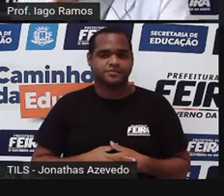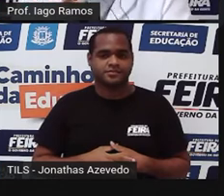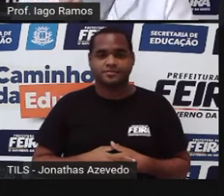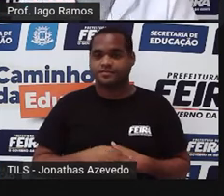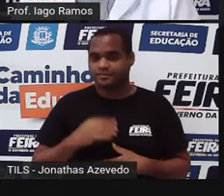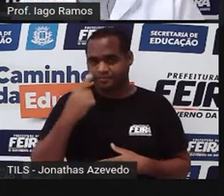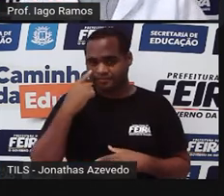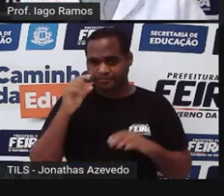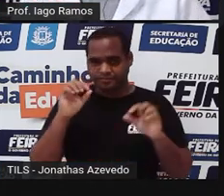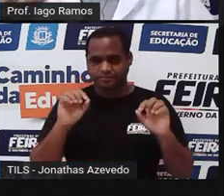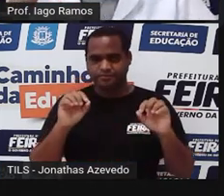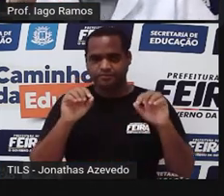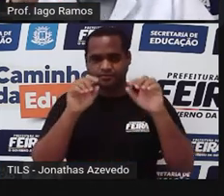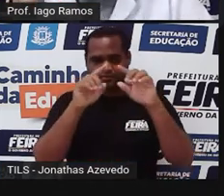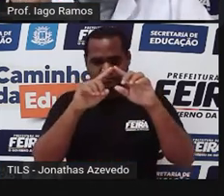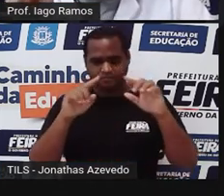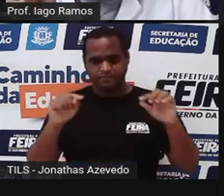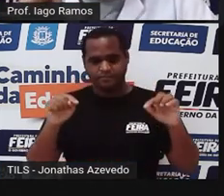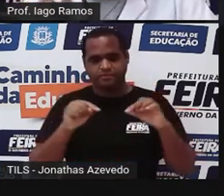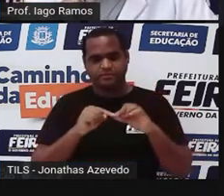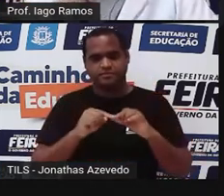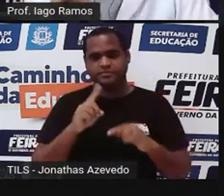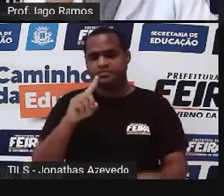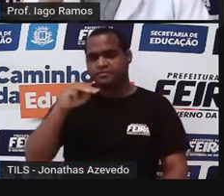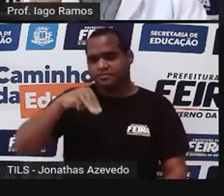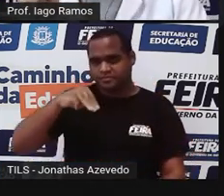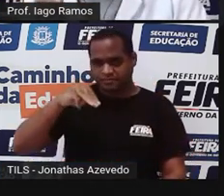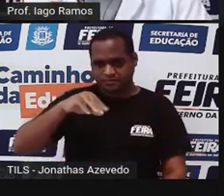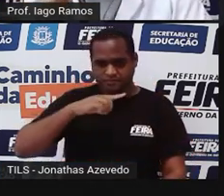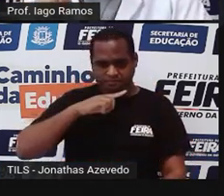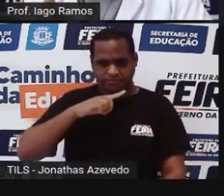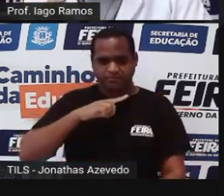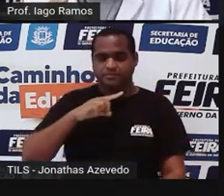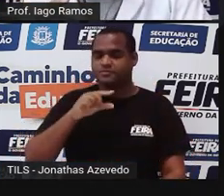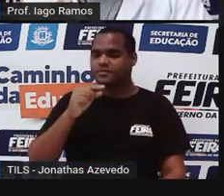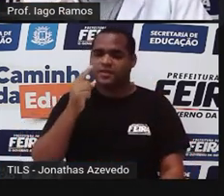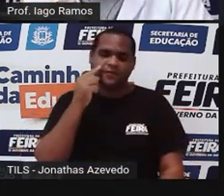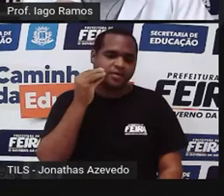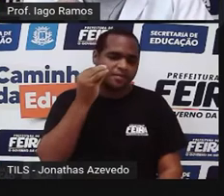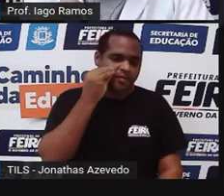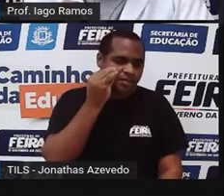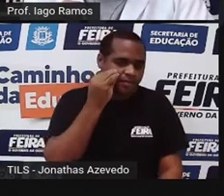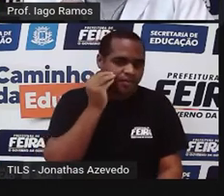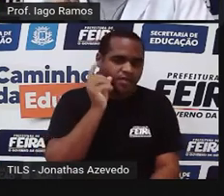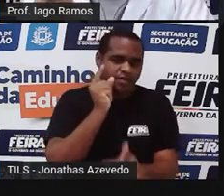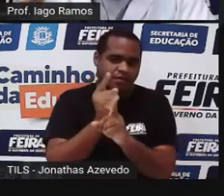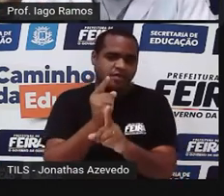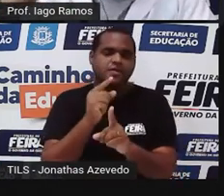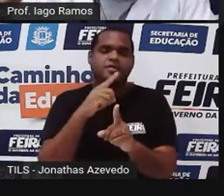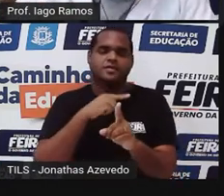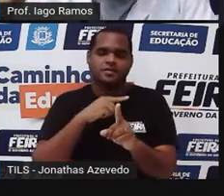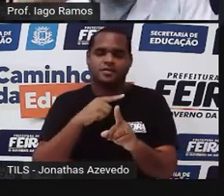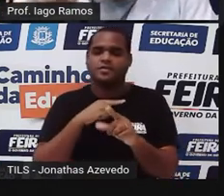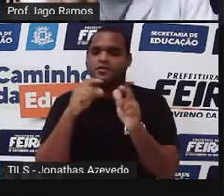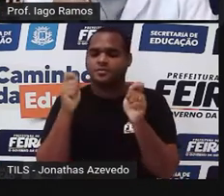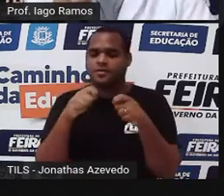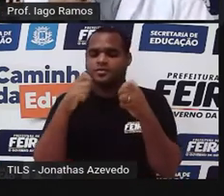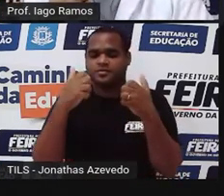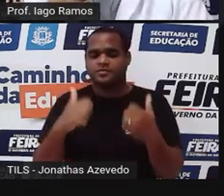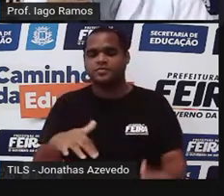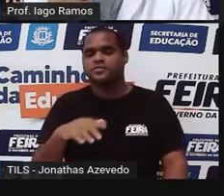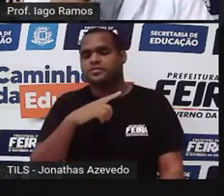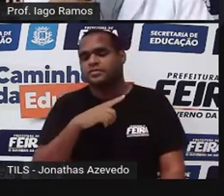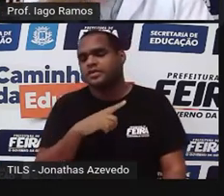Olha a figura aí de novo Eu vou te dar um minuto para você tentar achar uma forma De, com essa figura